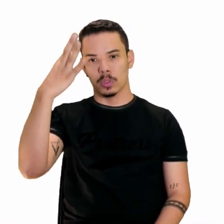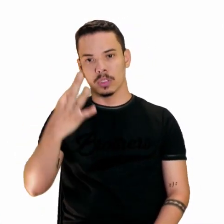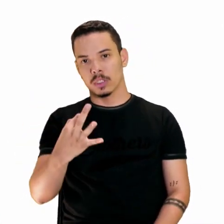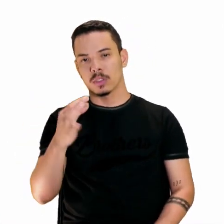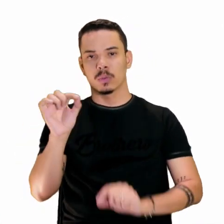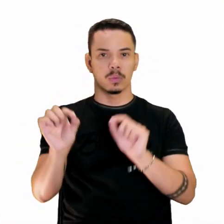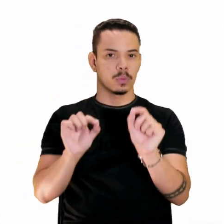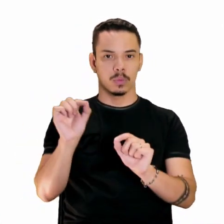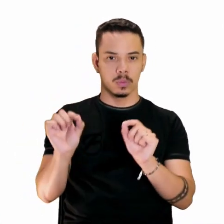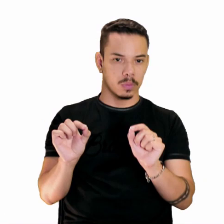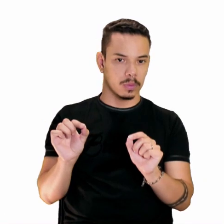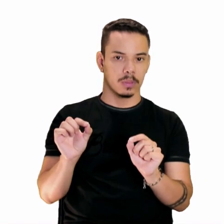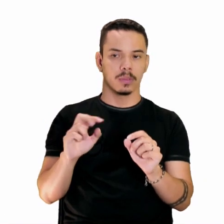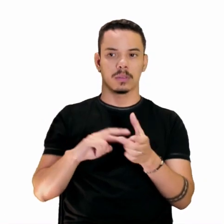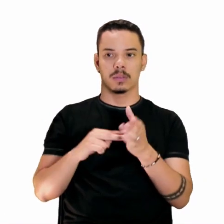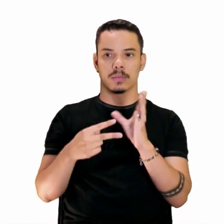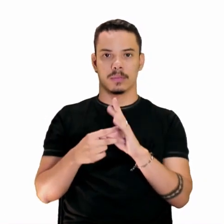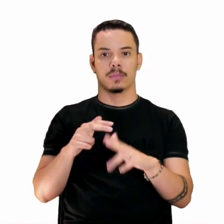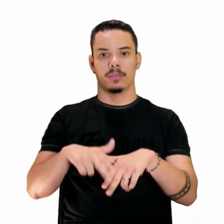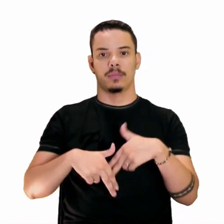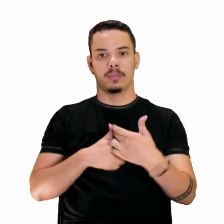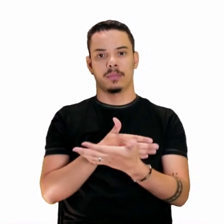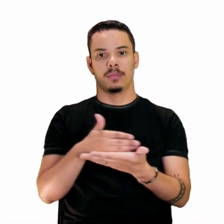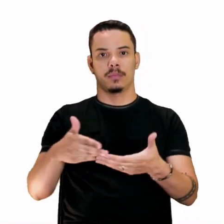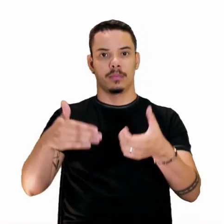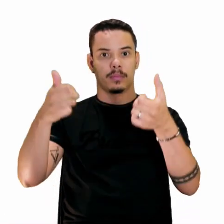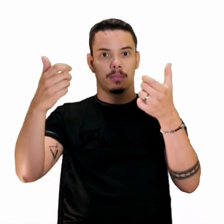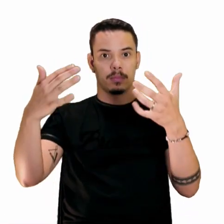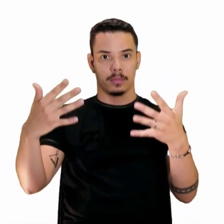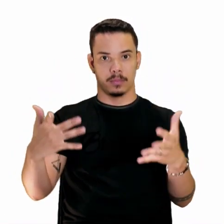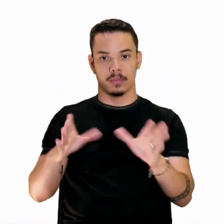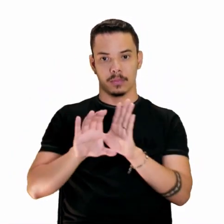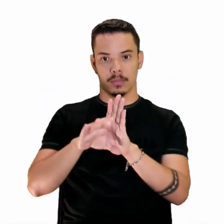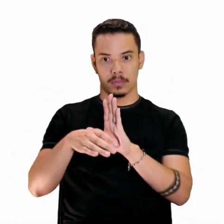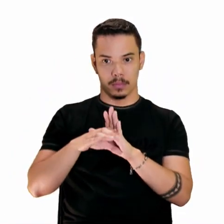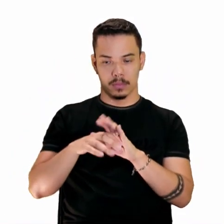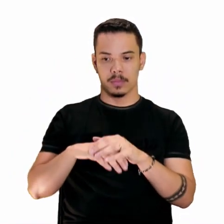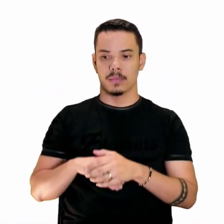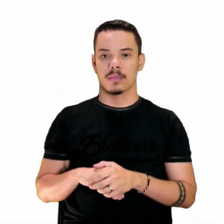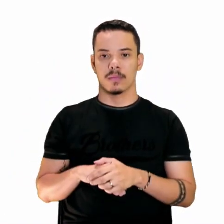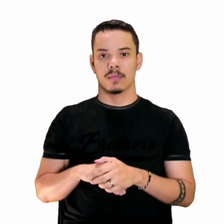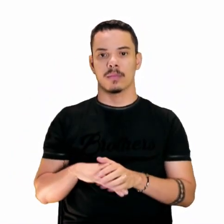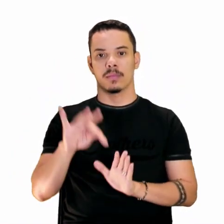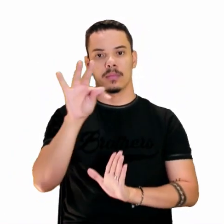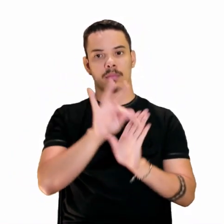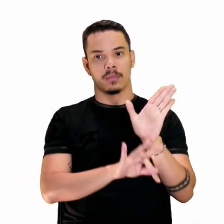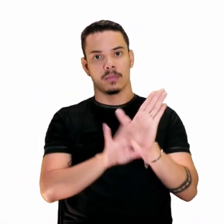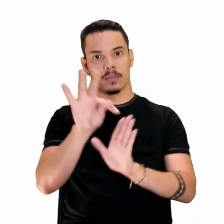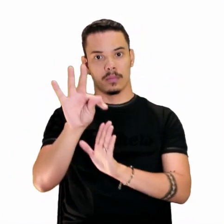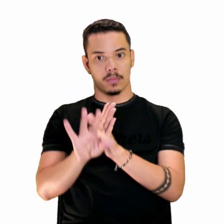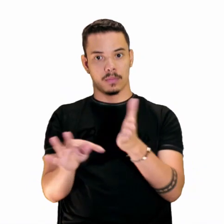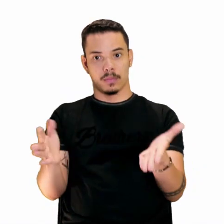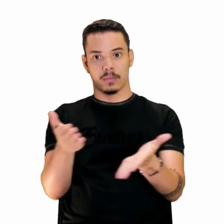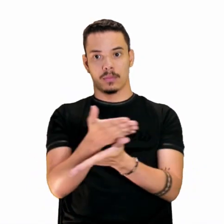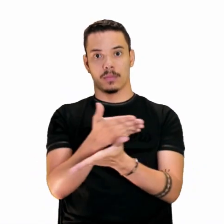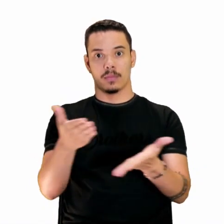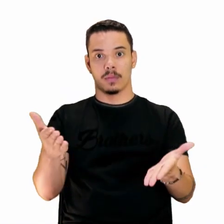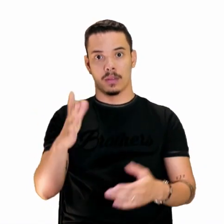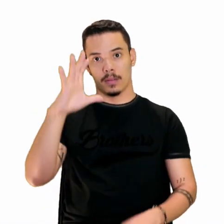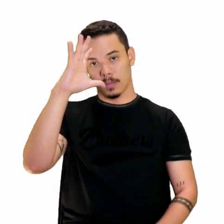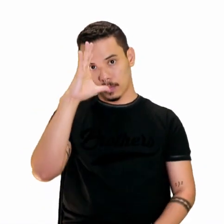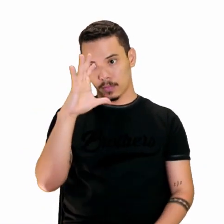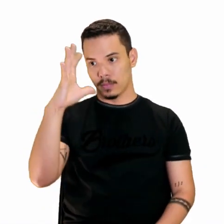é isso mesmo? Vamos, então, partir do conceito, certo? Olha lá! Intertextualidade é um fenômeno, né? Um